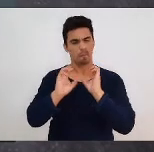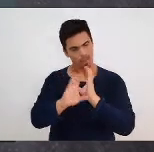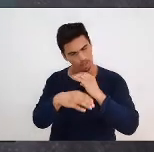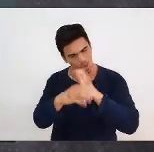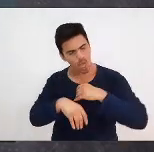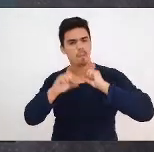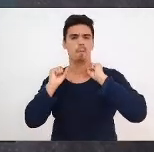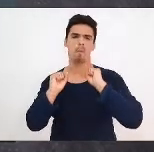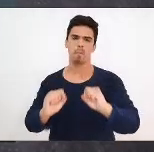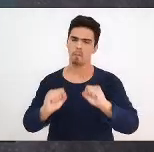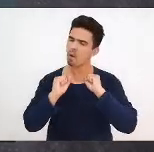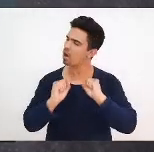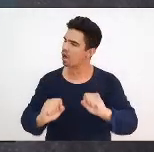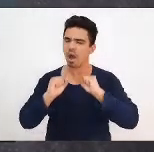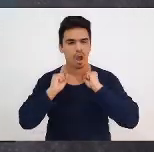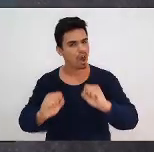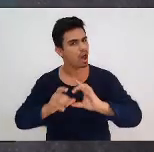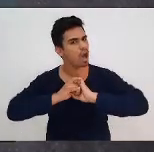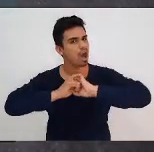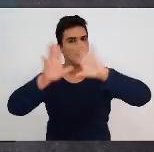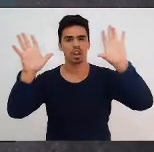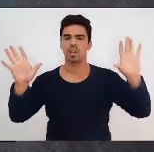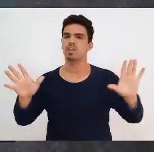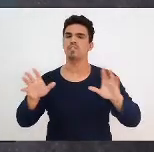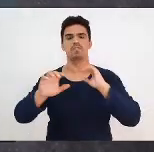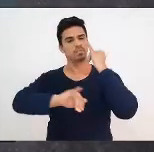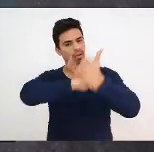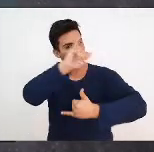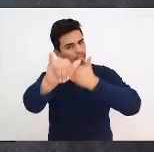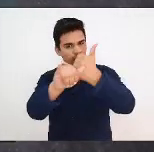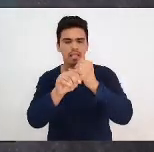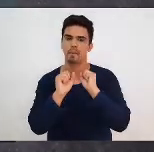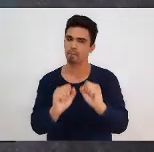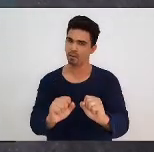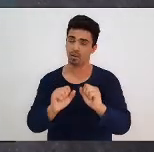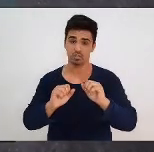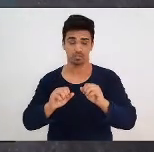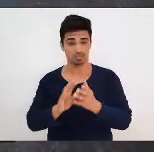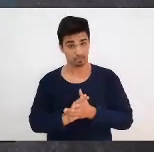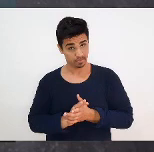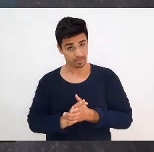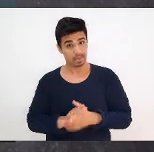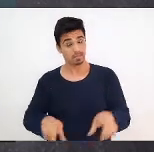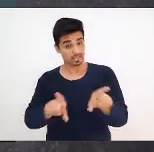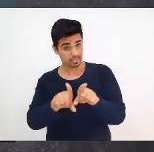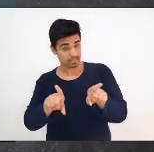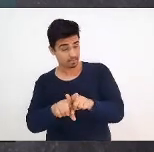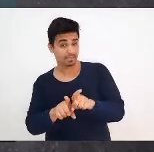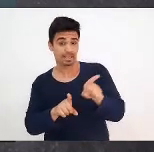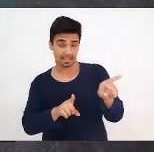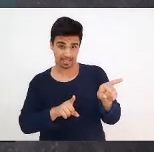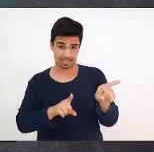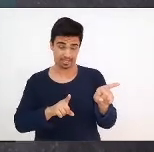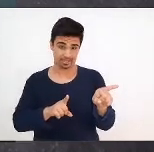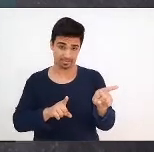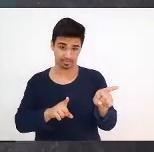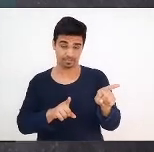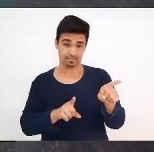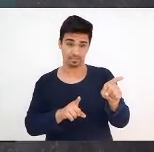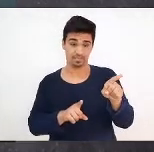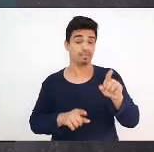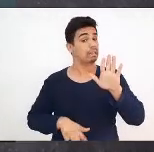realizados por meio remotos, mas também diz que há depender